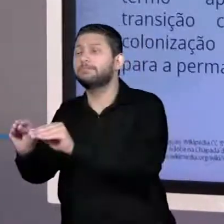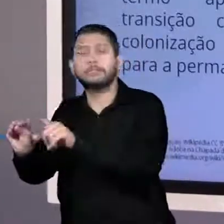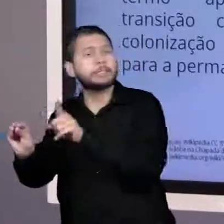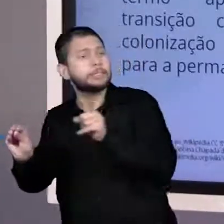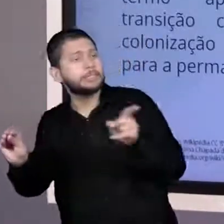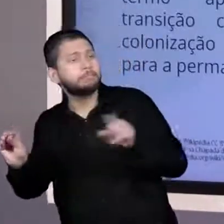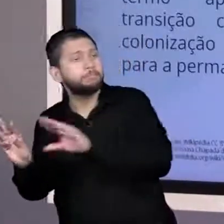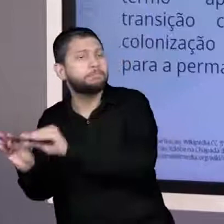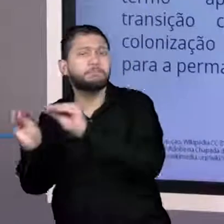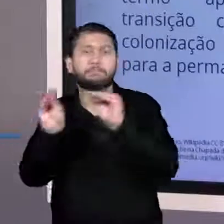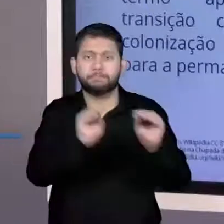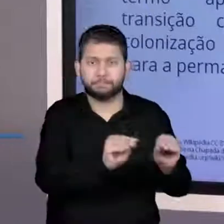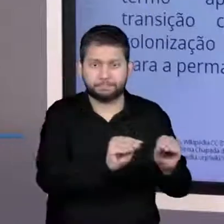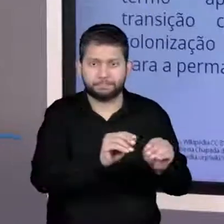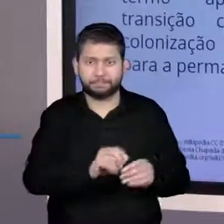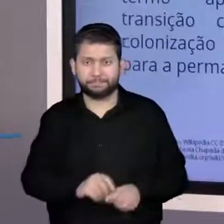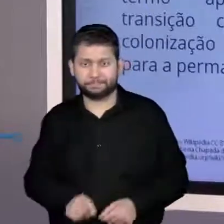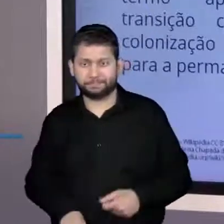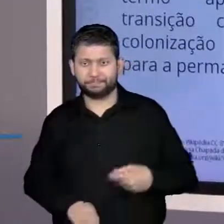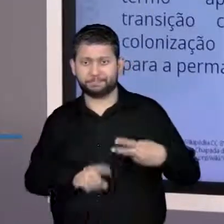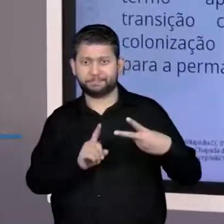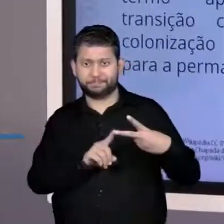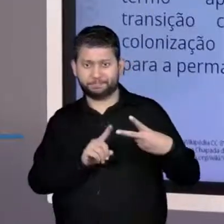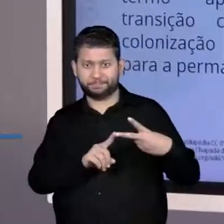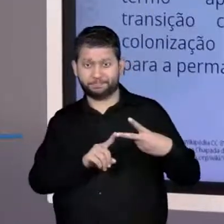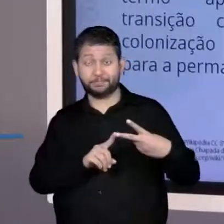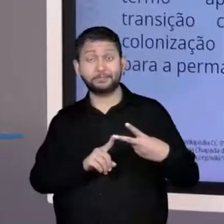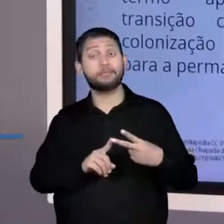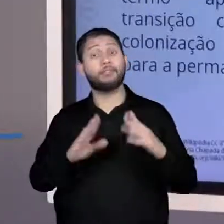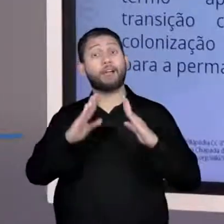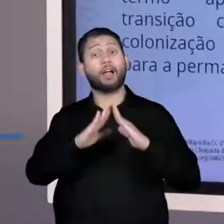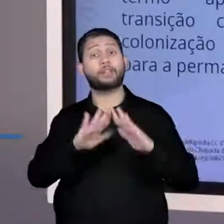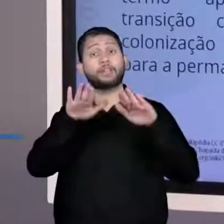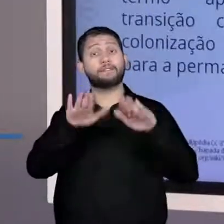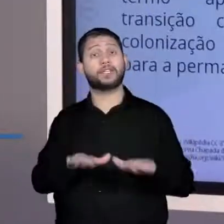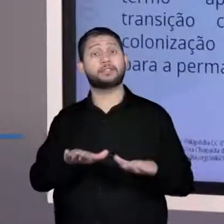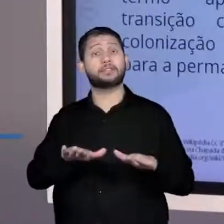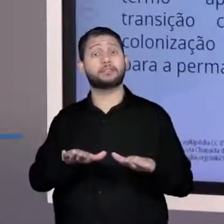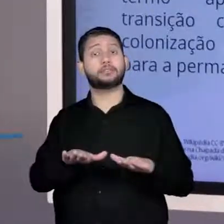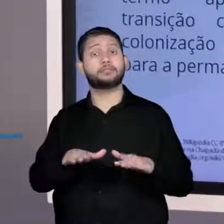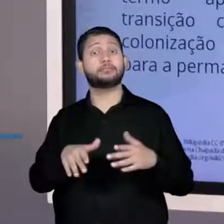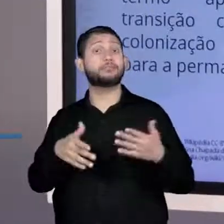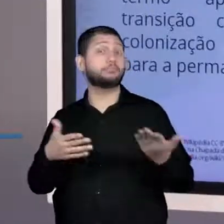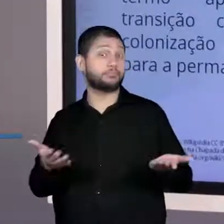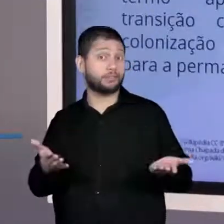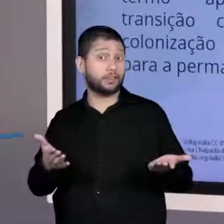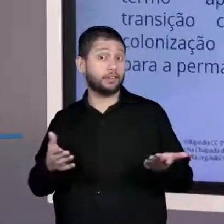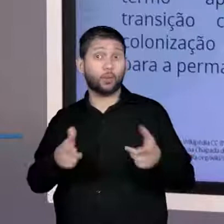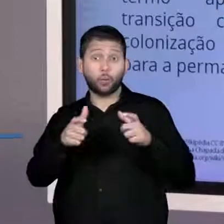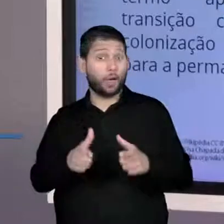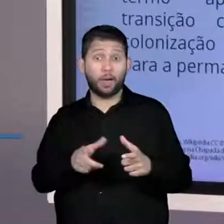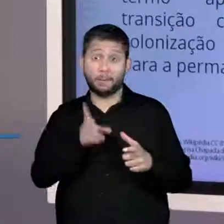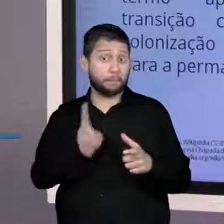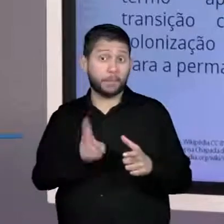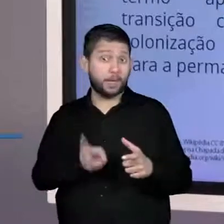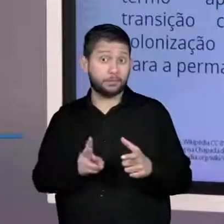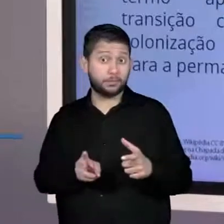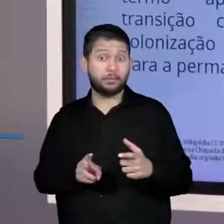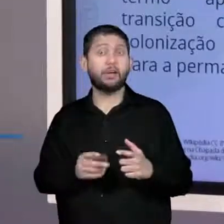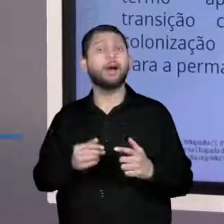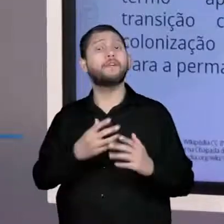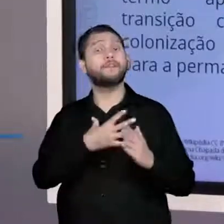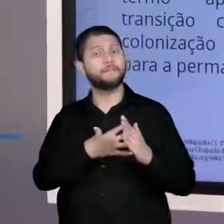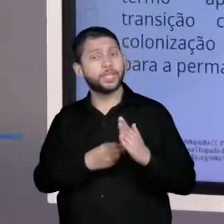sedentarismo é quando fixa esse grupo, essa família, esse povo